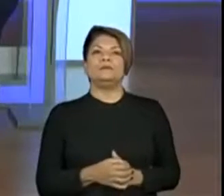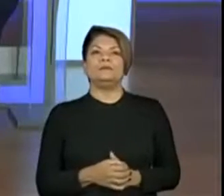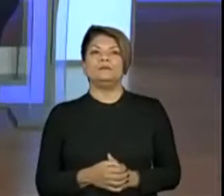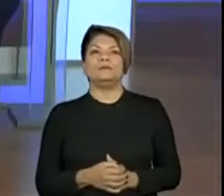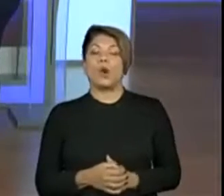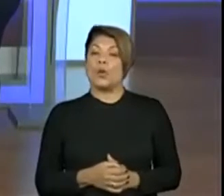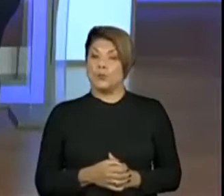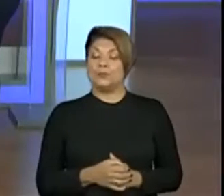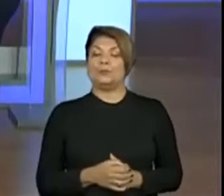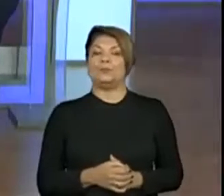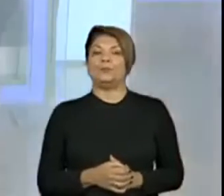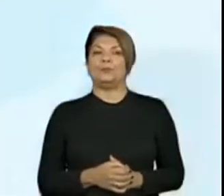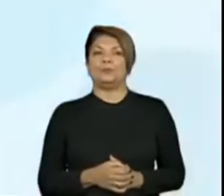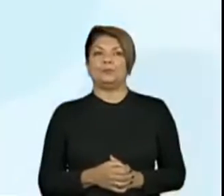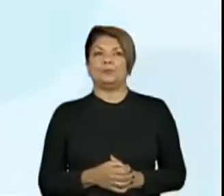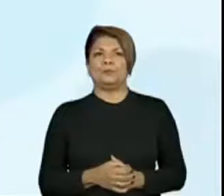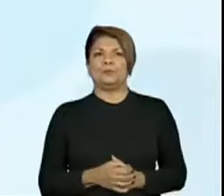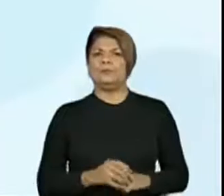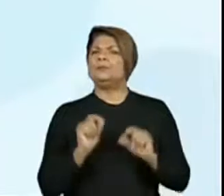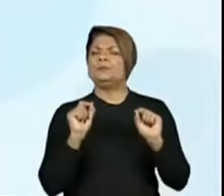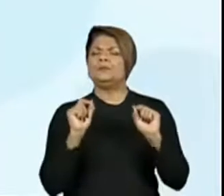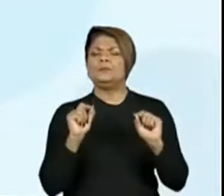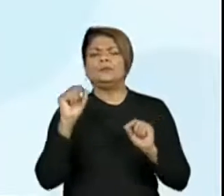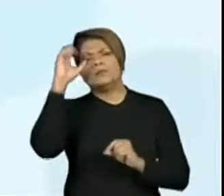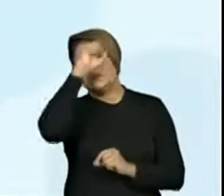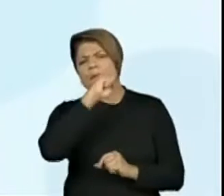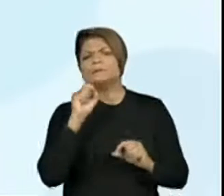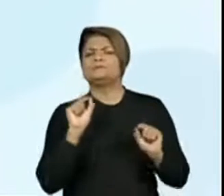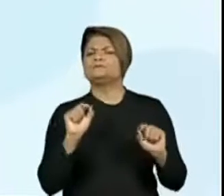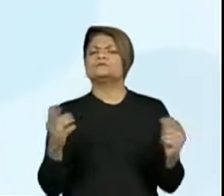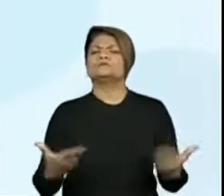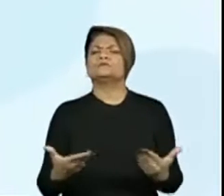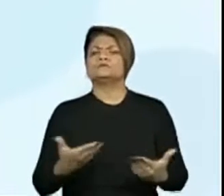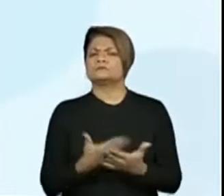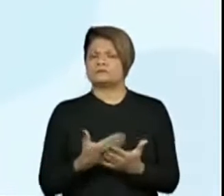Olha só. O que vamos aprender nesta aula?